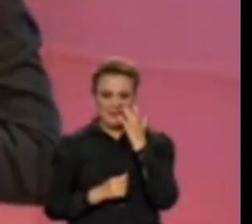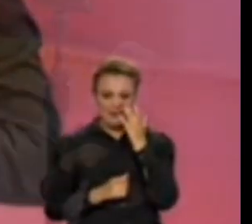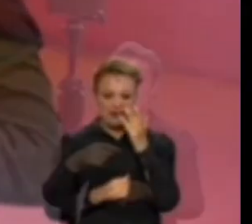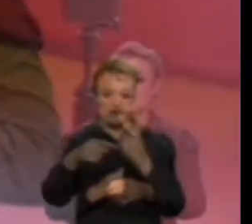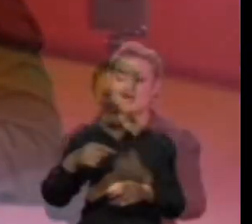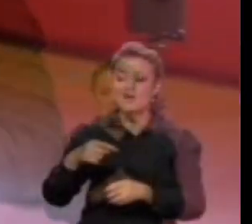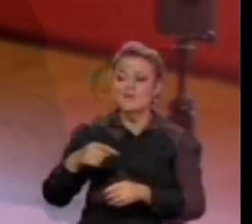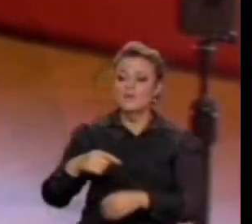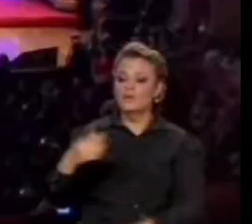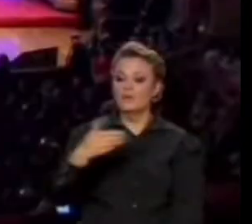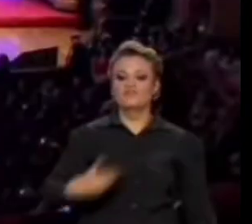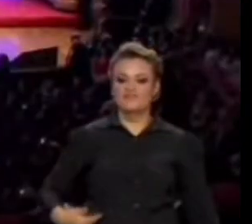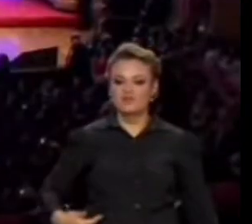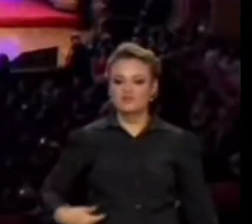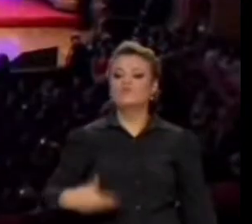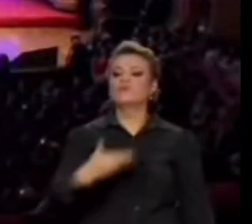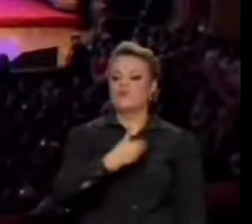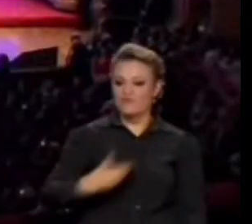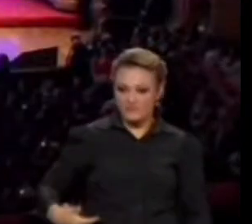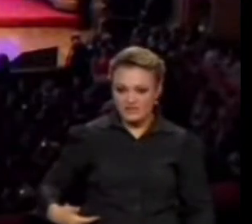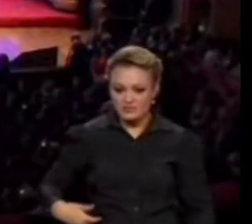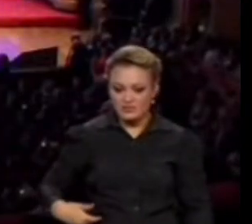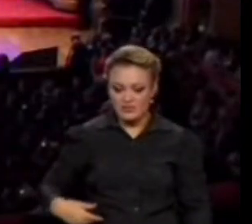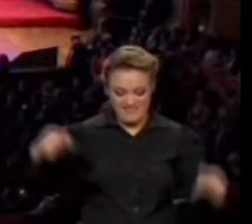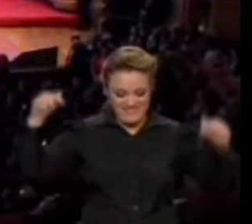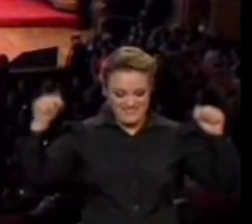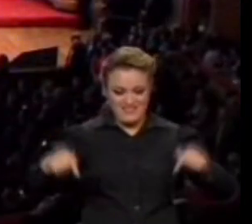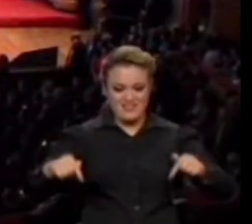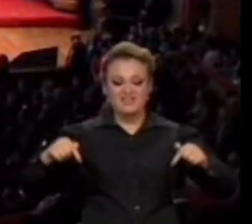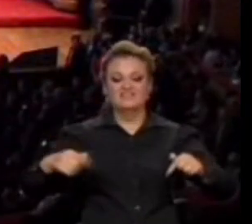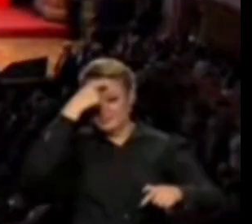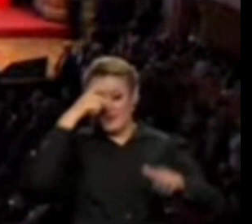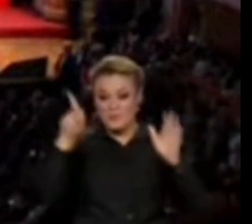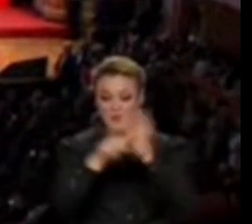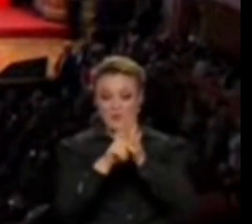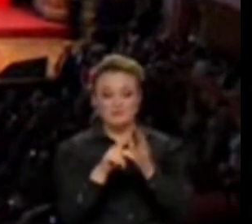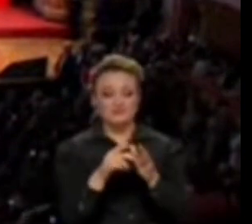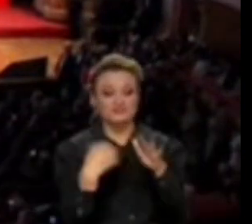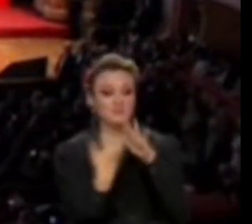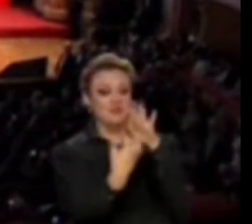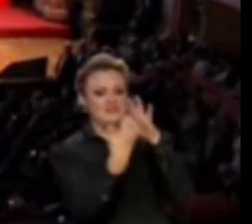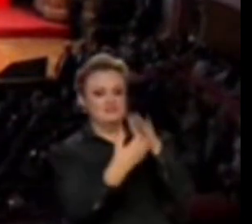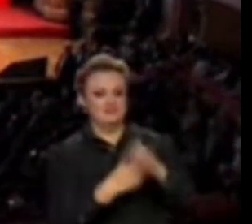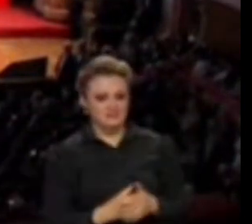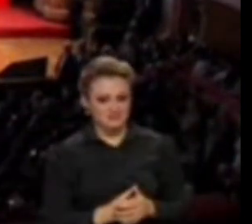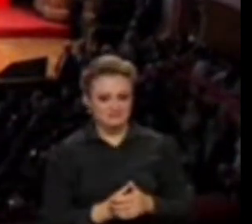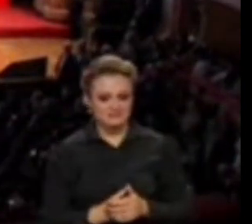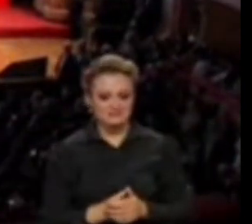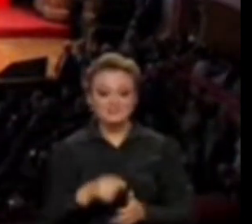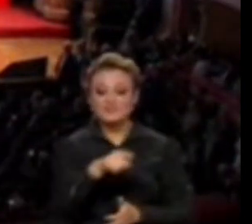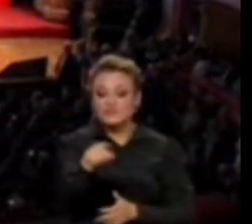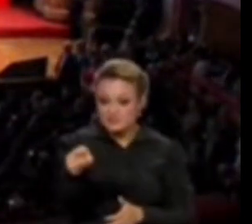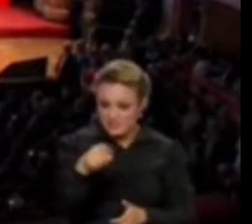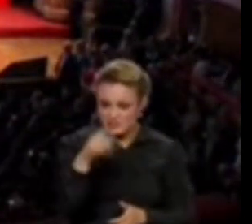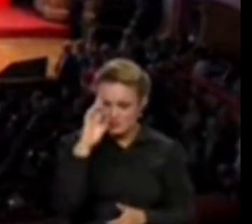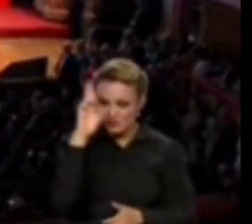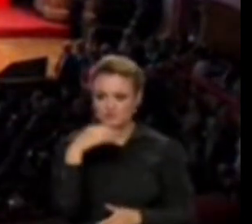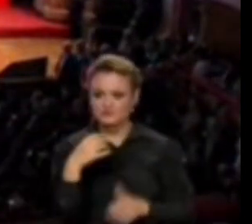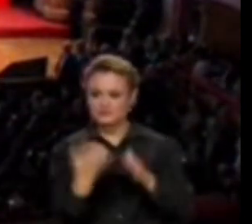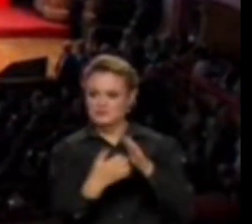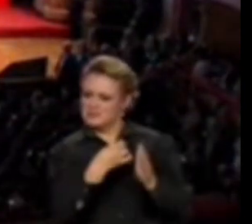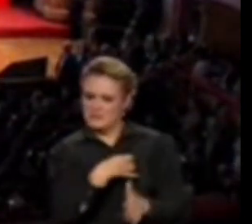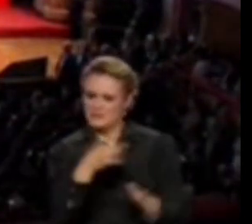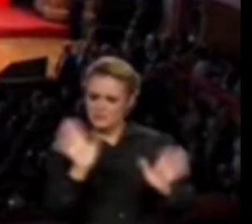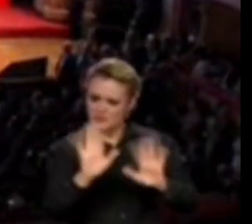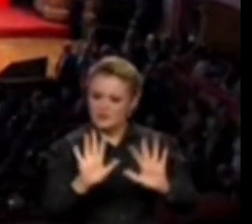Estado vai voltar a ser o Estado empresarial. Os empresários não têm medo disso. A